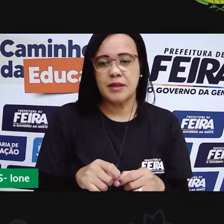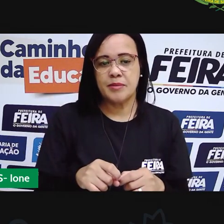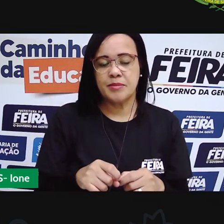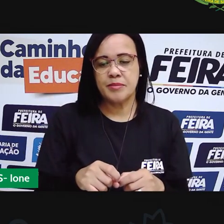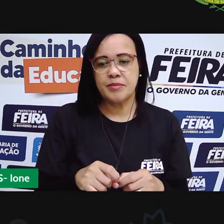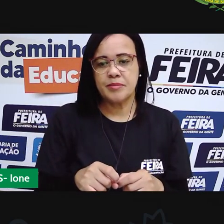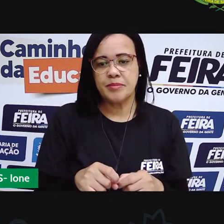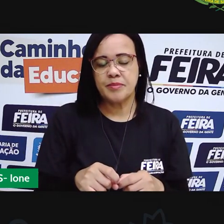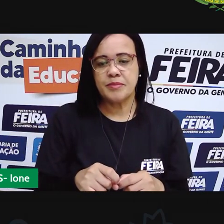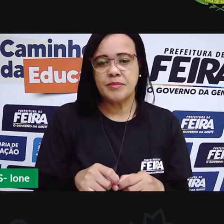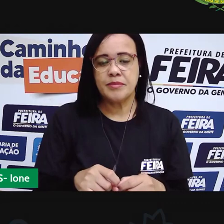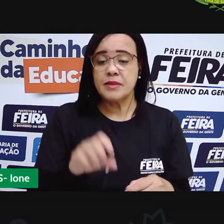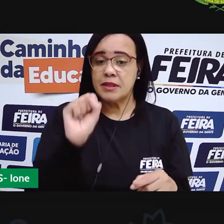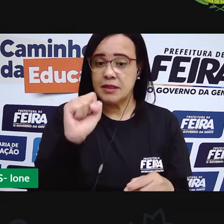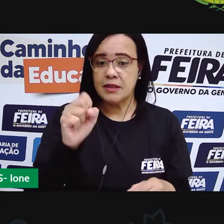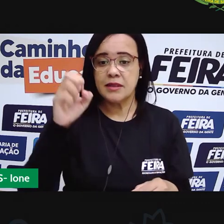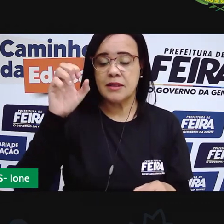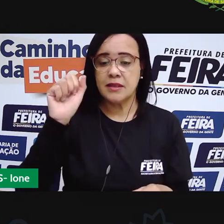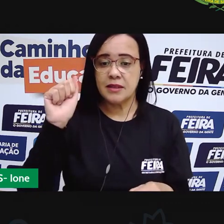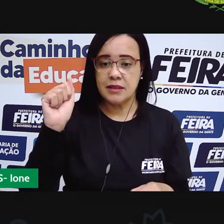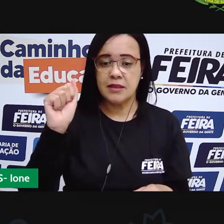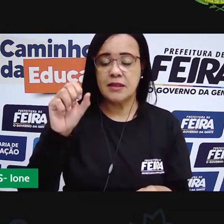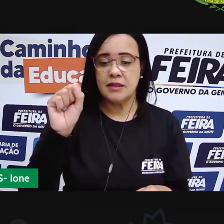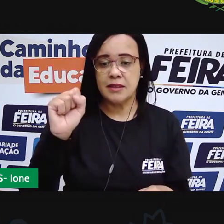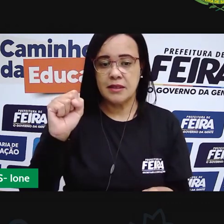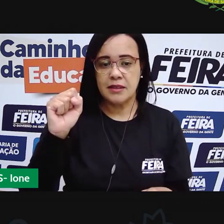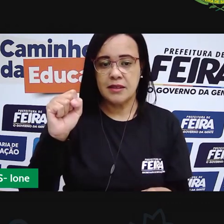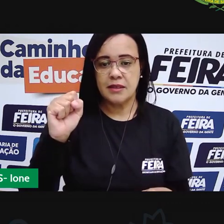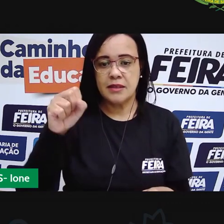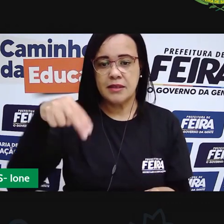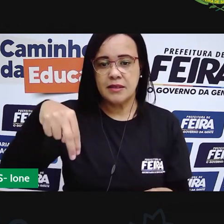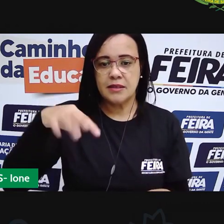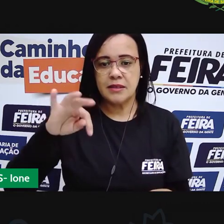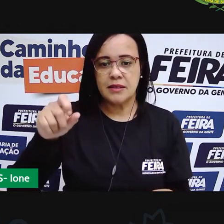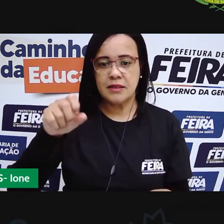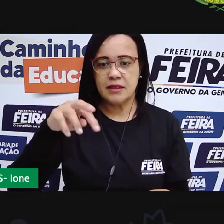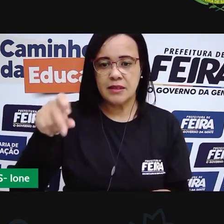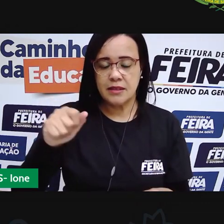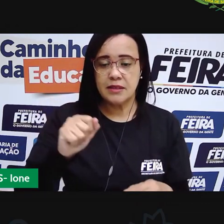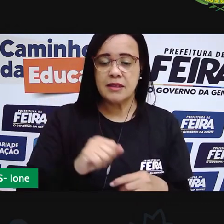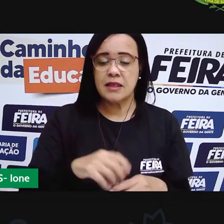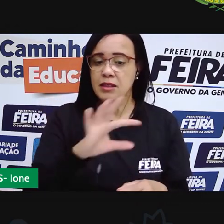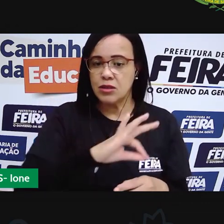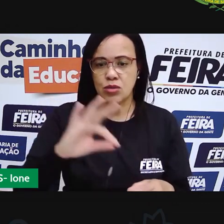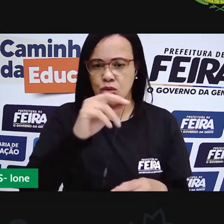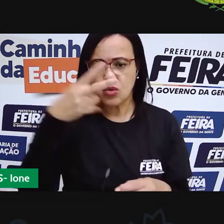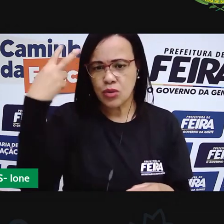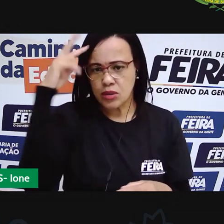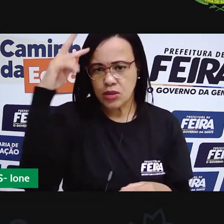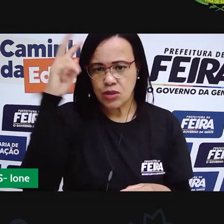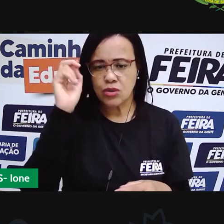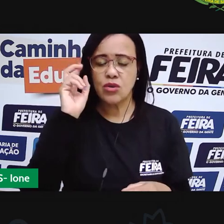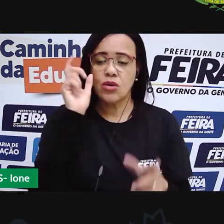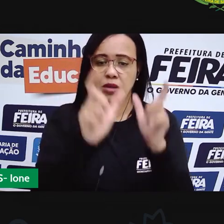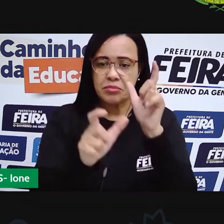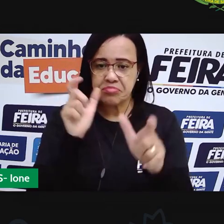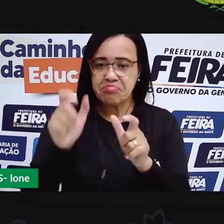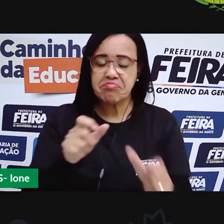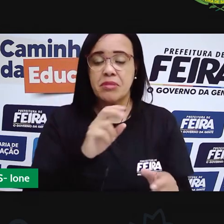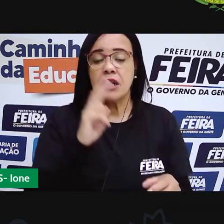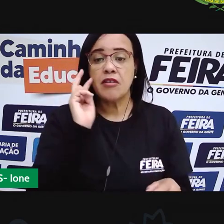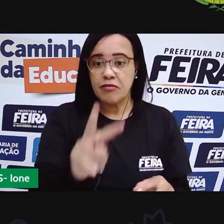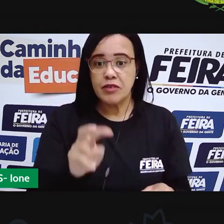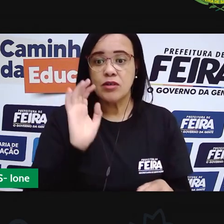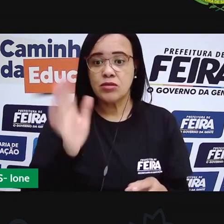história de cada uma delas. Vimos que a maior parte delas foram construídas no mesmo período